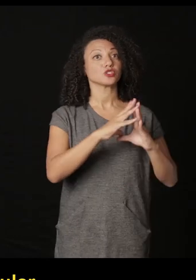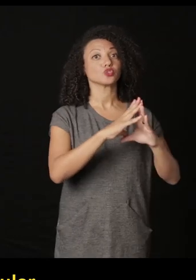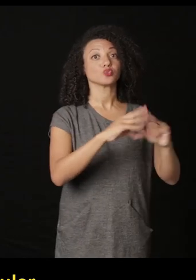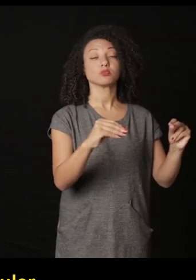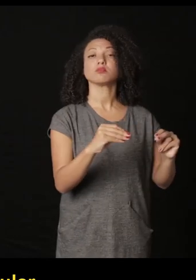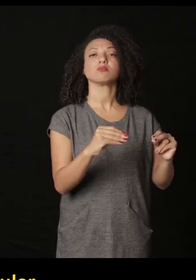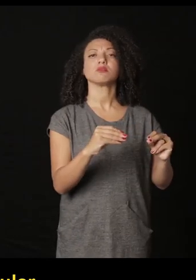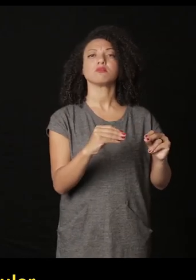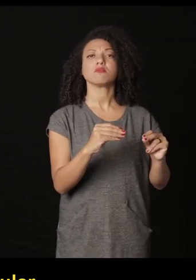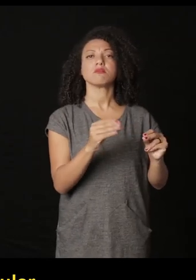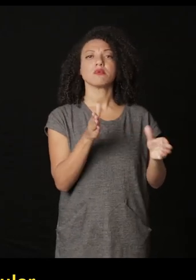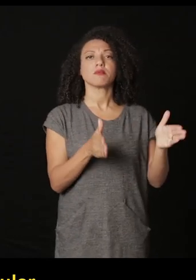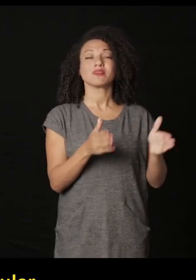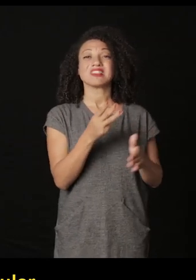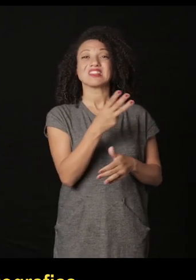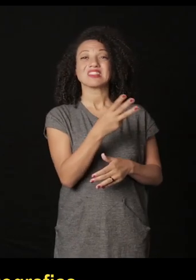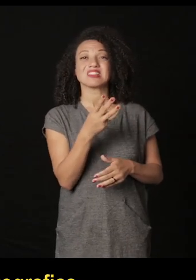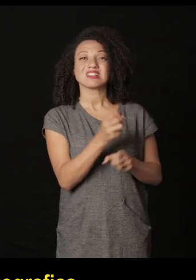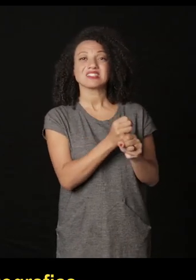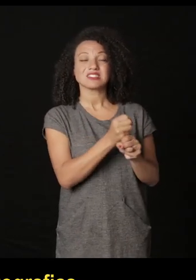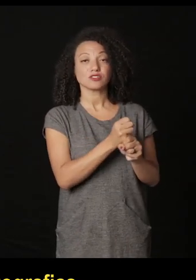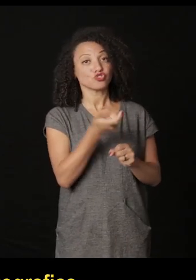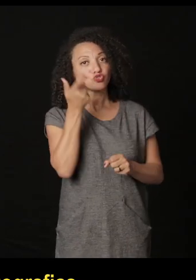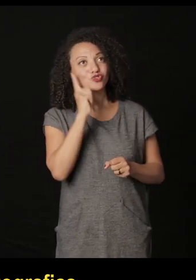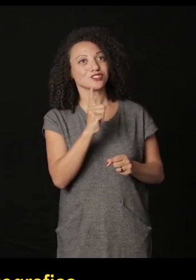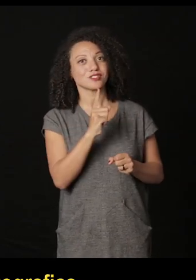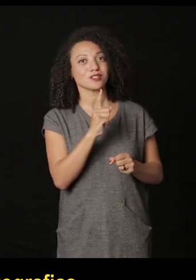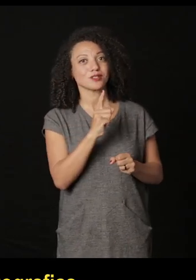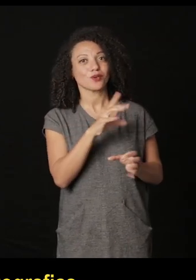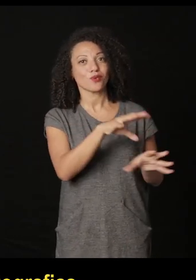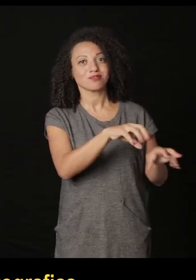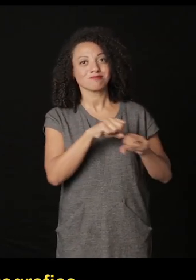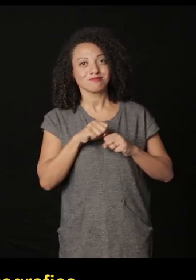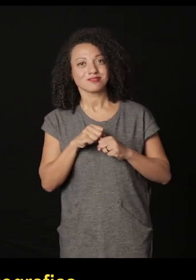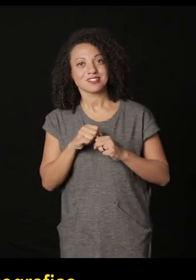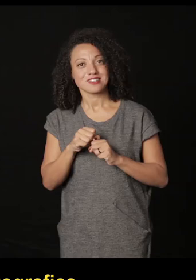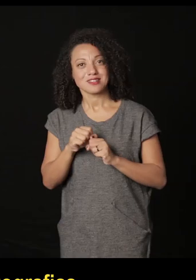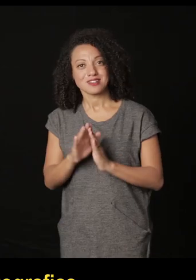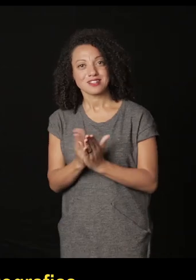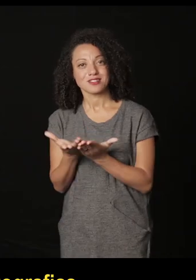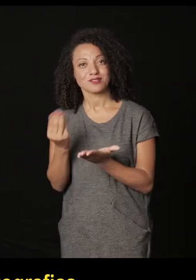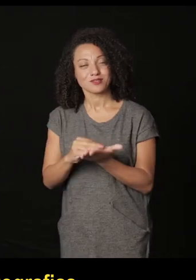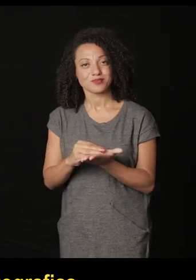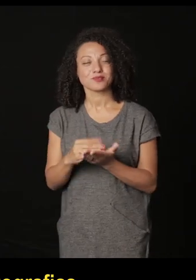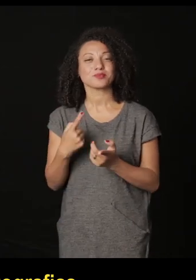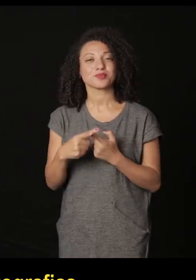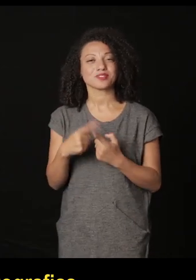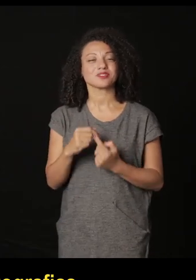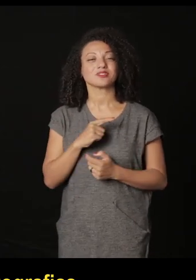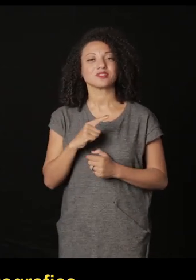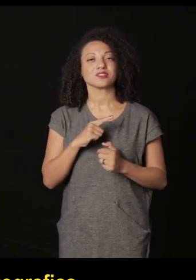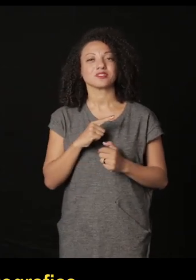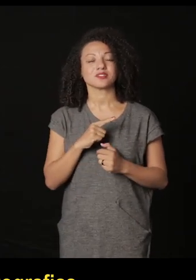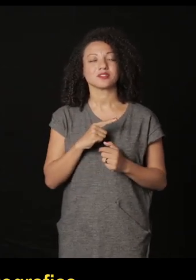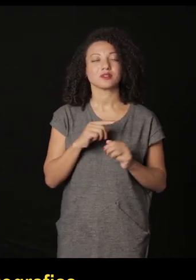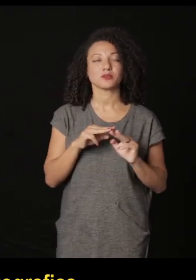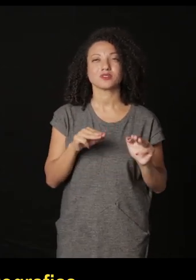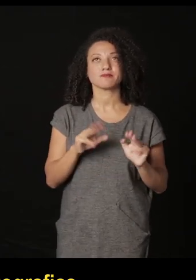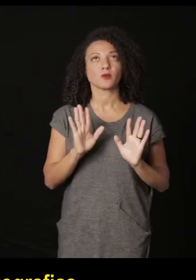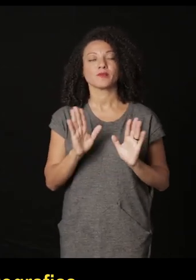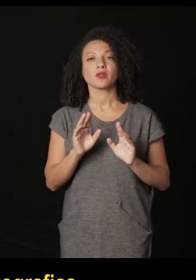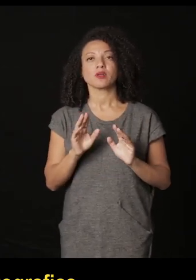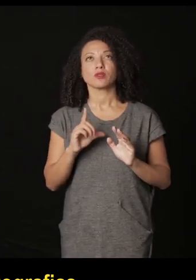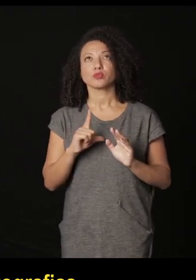desapareceu por 33 anos e foi recuperada que é nas fotografias do museu do do